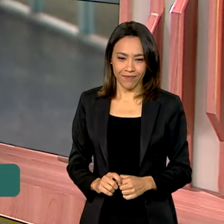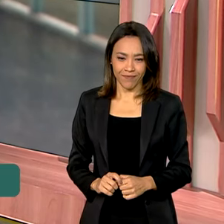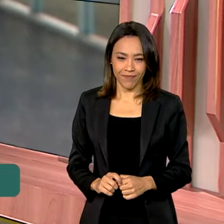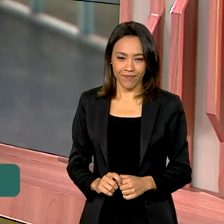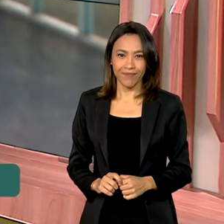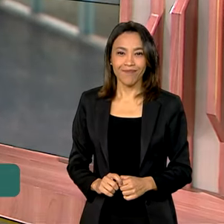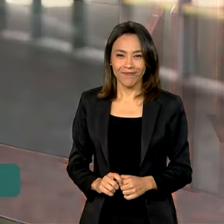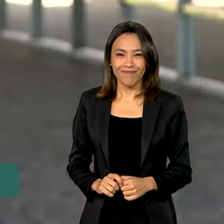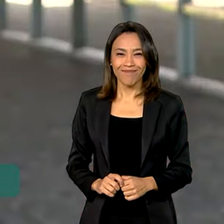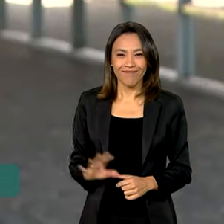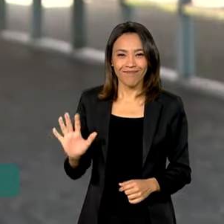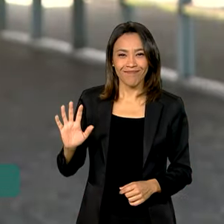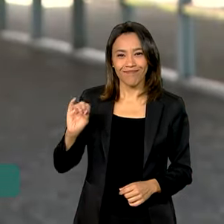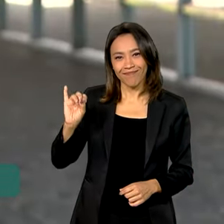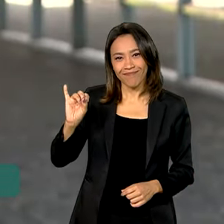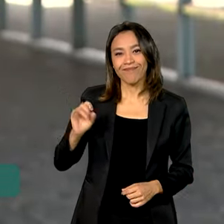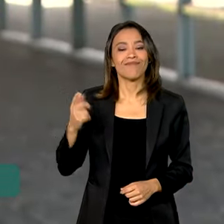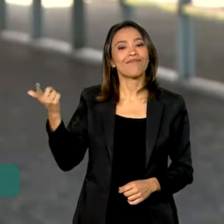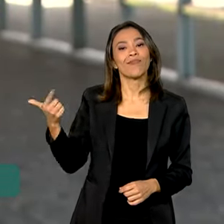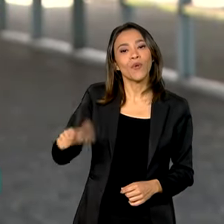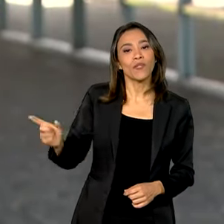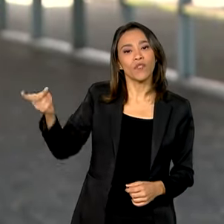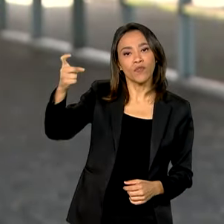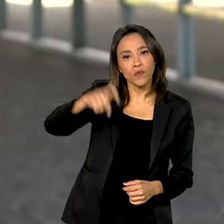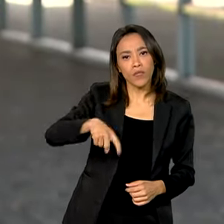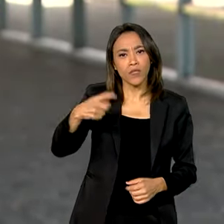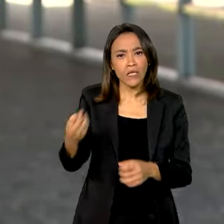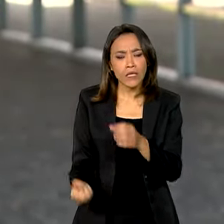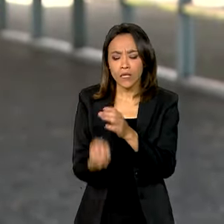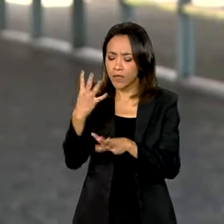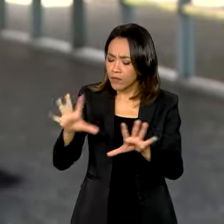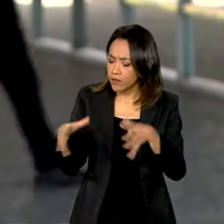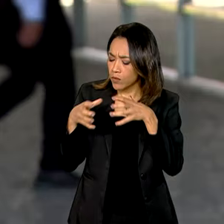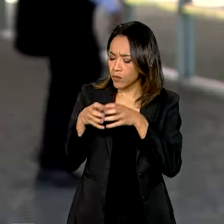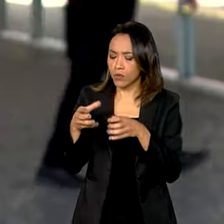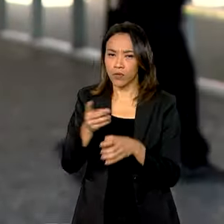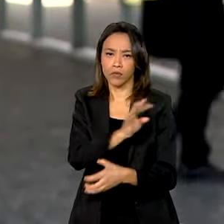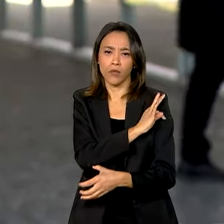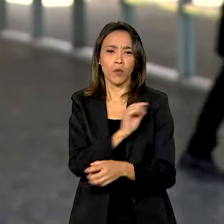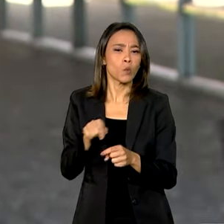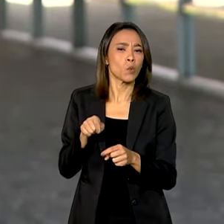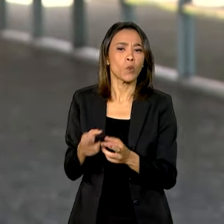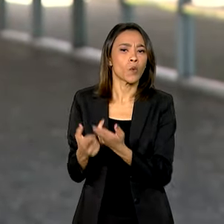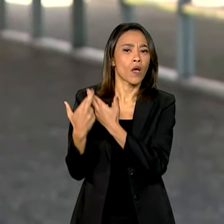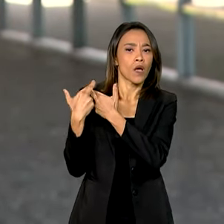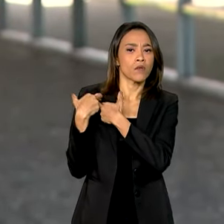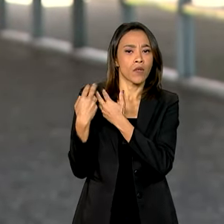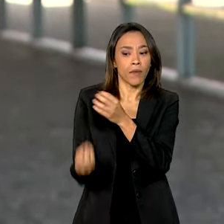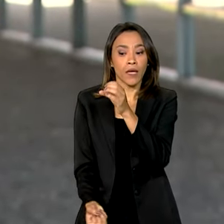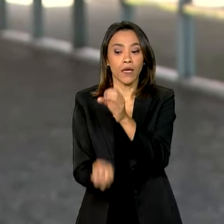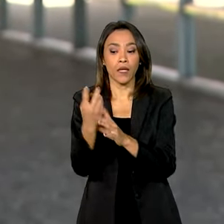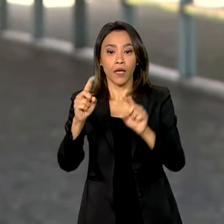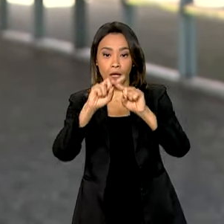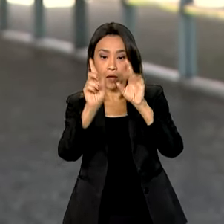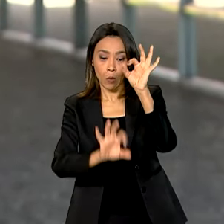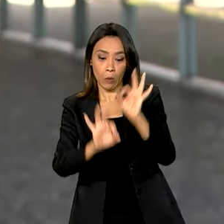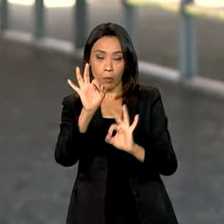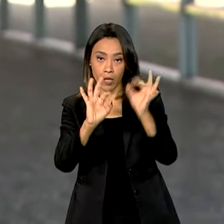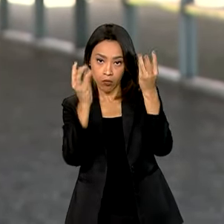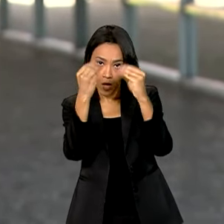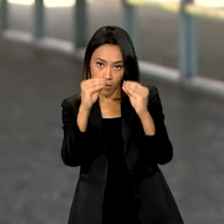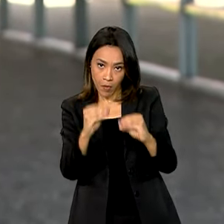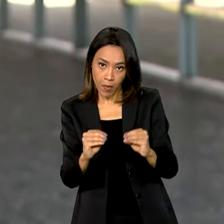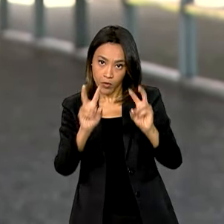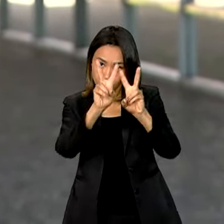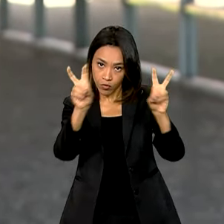Oi, Vanessa. Estou de volta para falar sobre a criação desse comitê que é responsável pela elaboração do Plano Uma Só Saúde. Esse